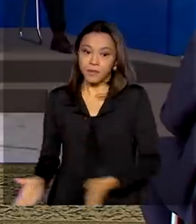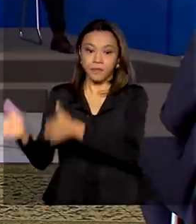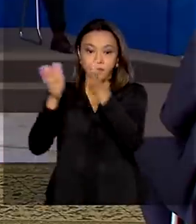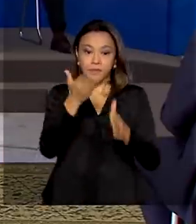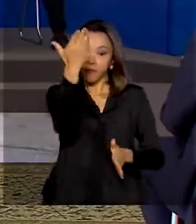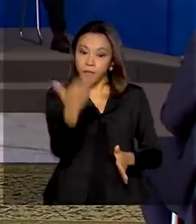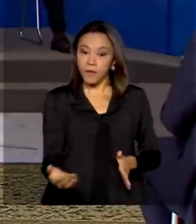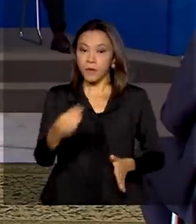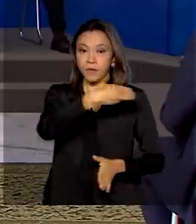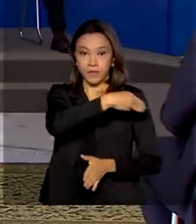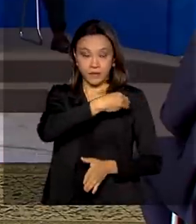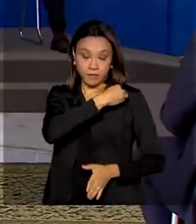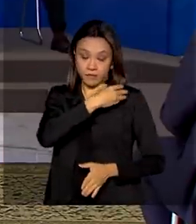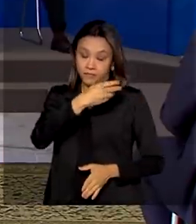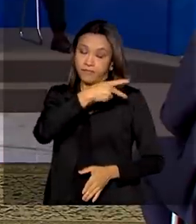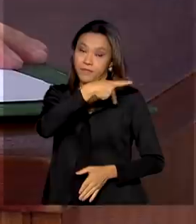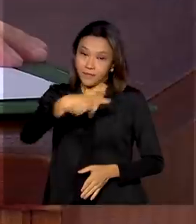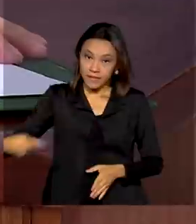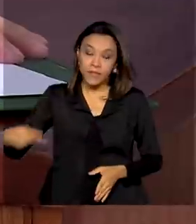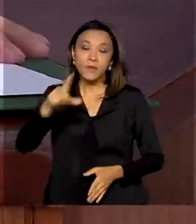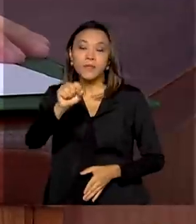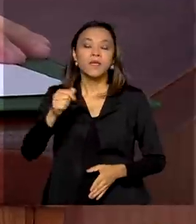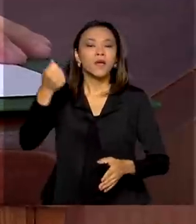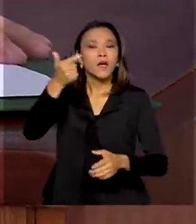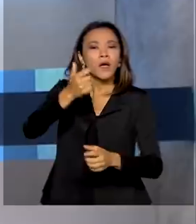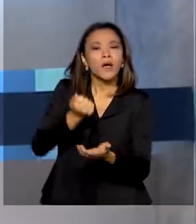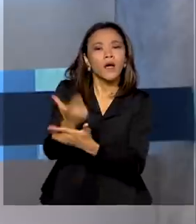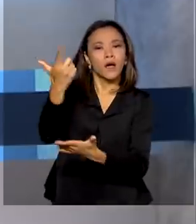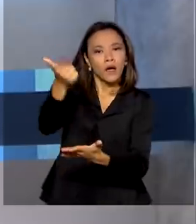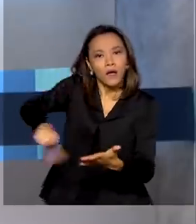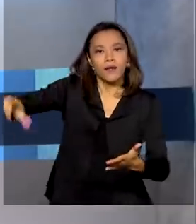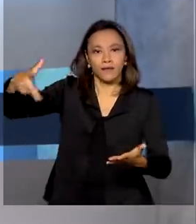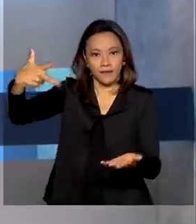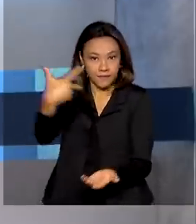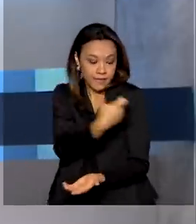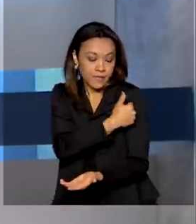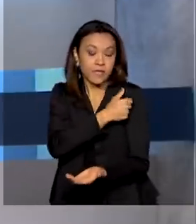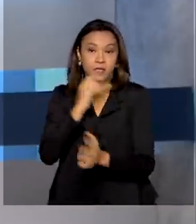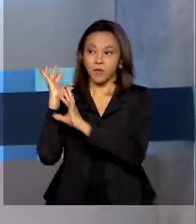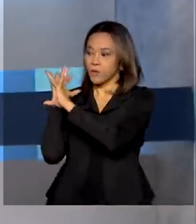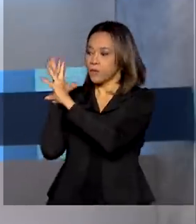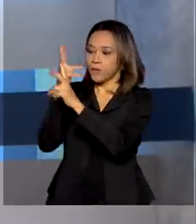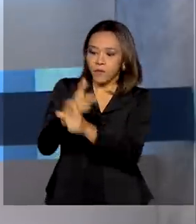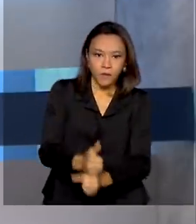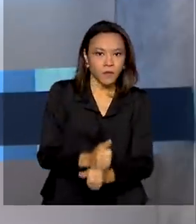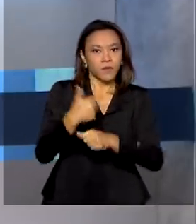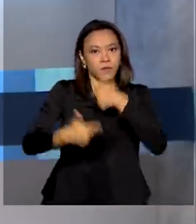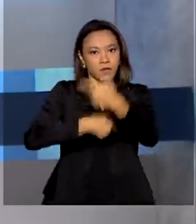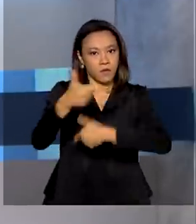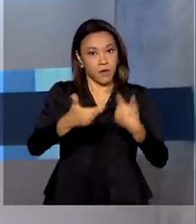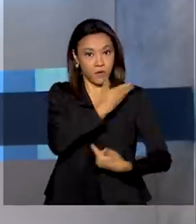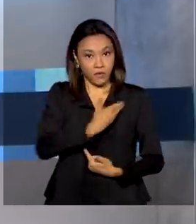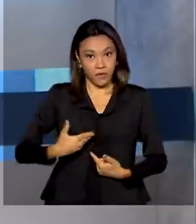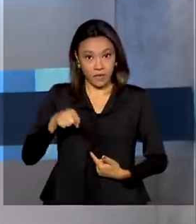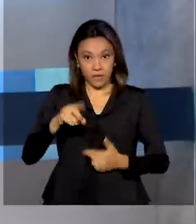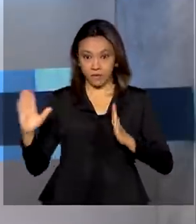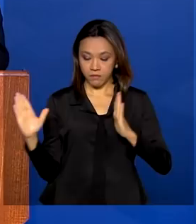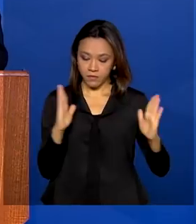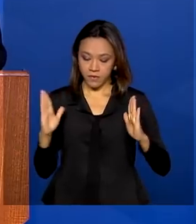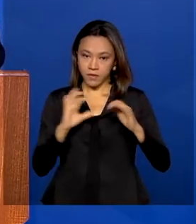sanciona a lei que facilita a compra de mais vacinas e faz balanço de ações do governo durante a pandemia.